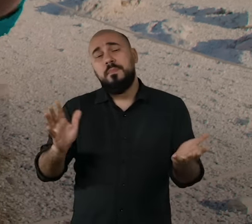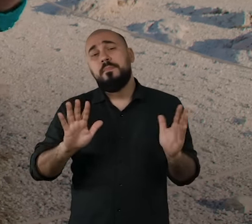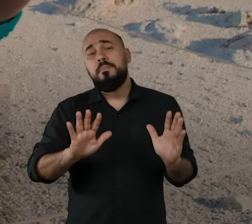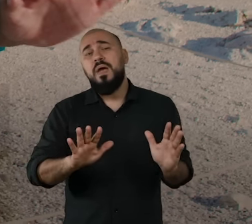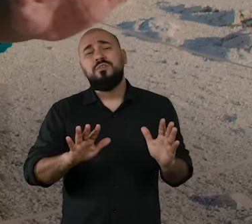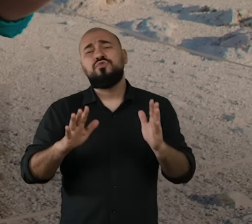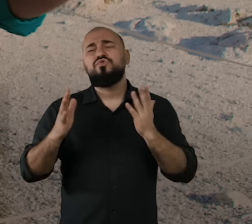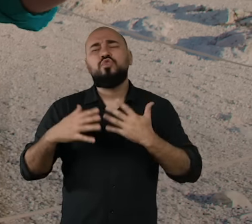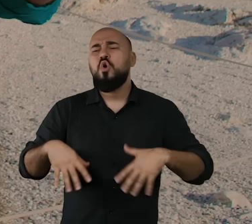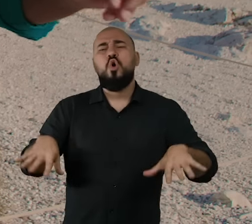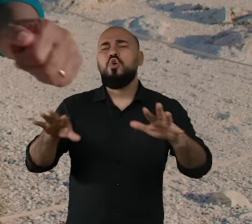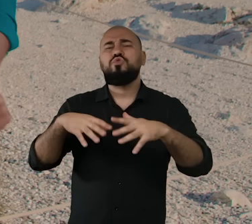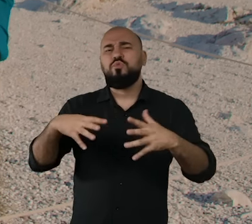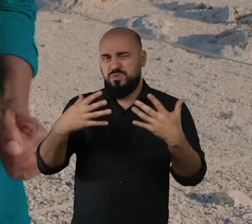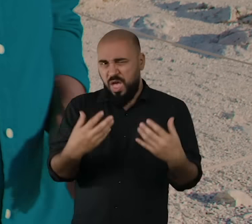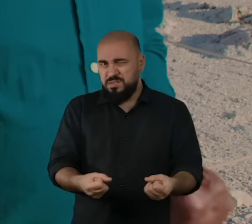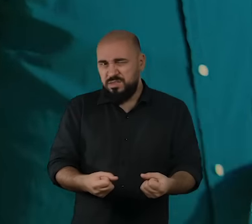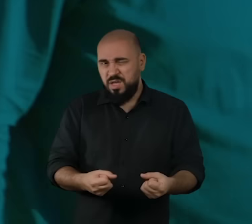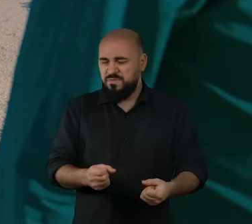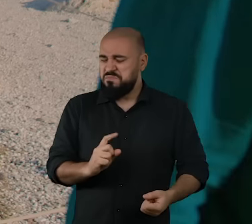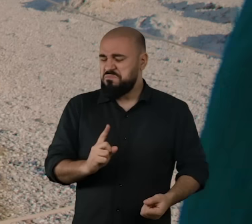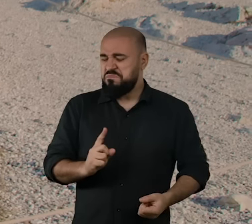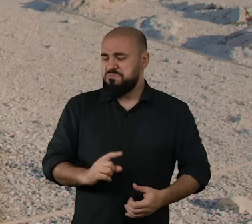atendia a todas as expectativas.